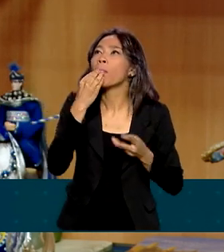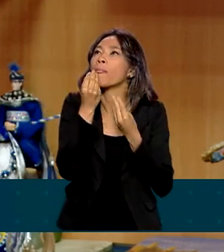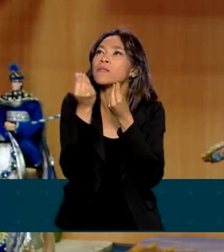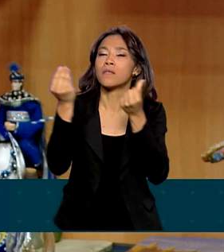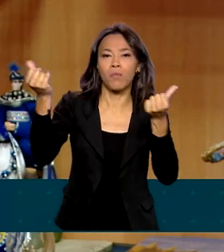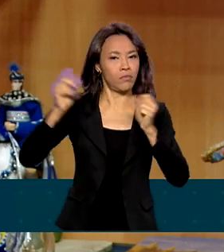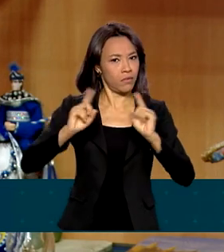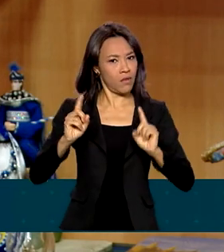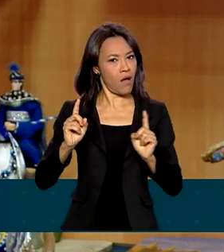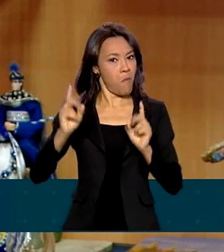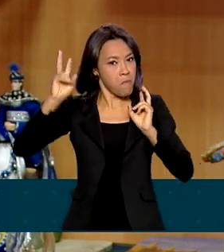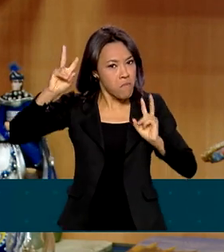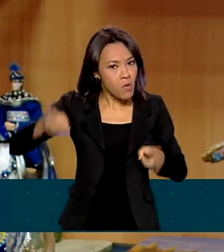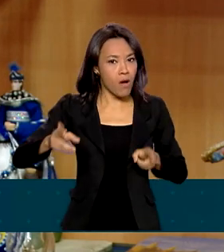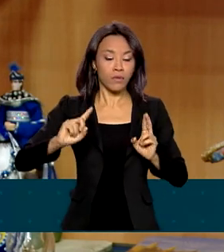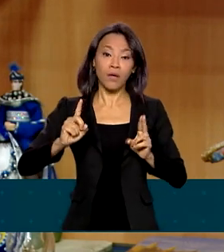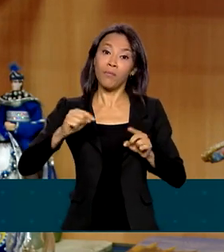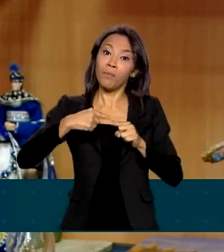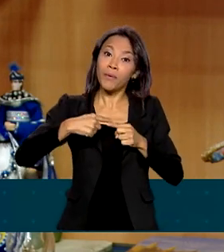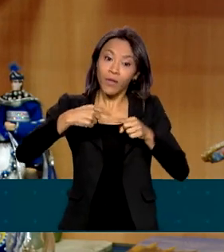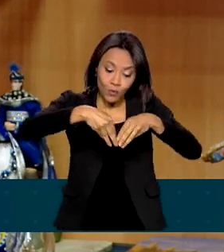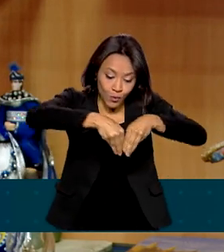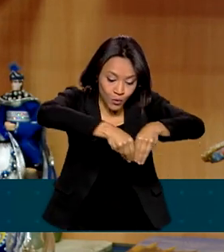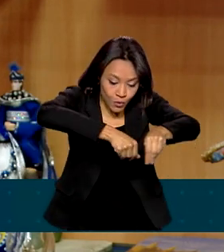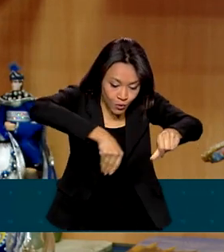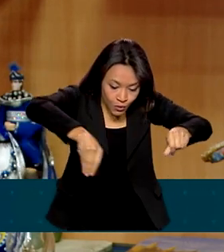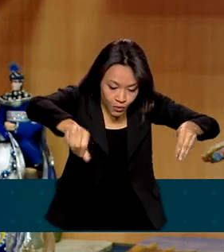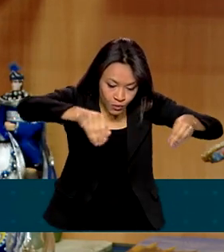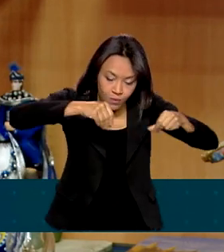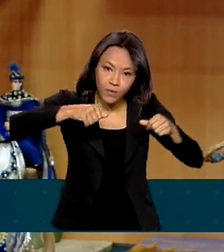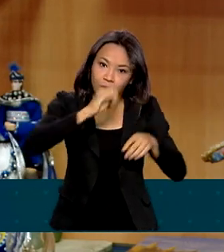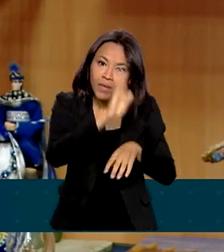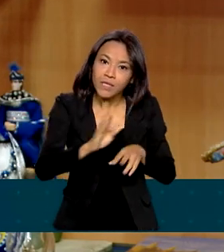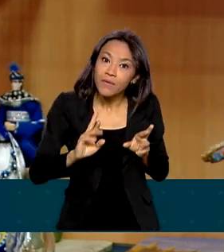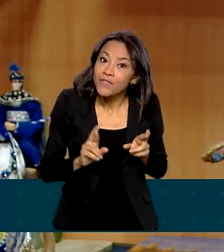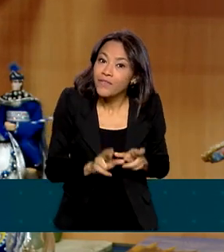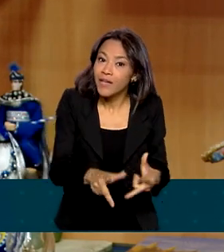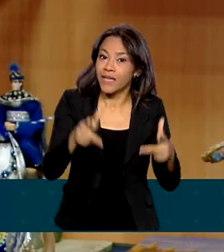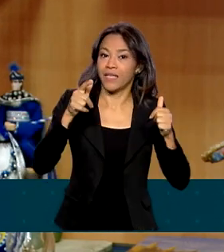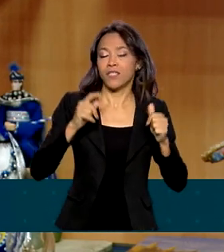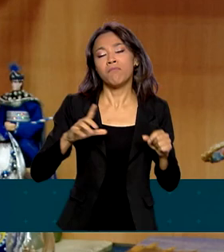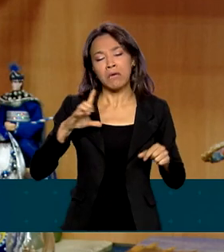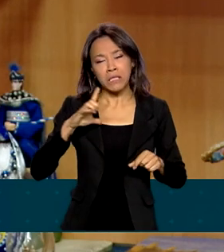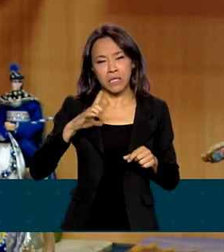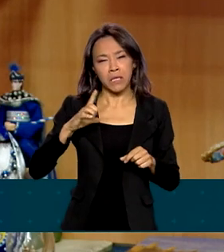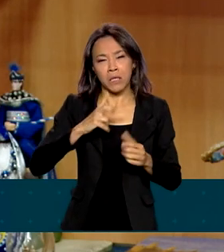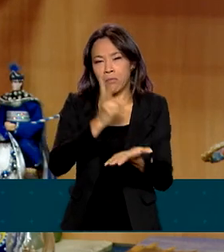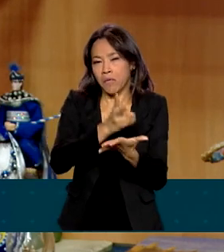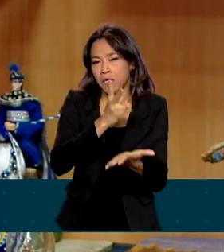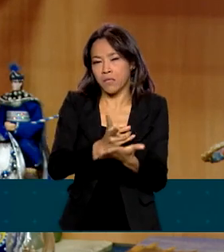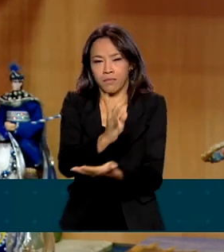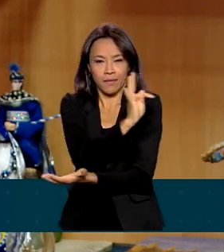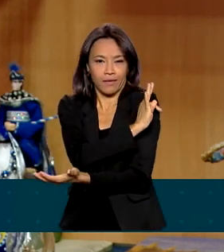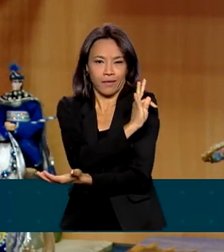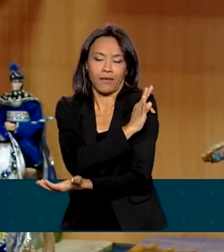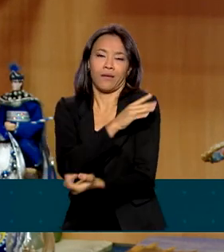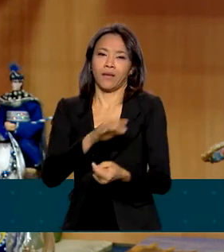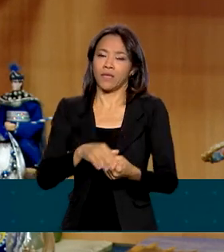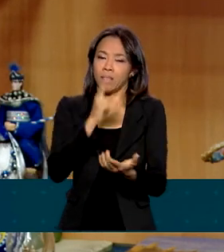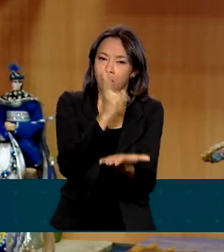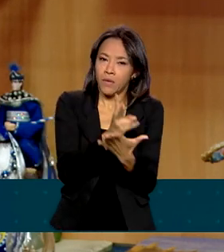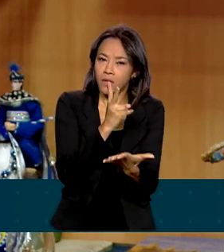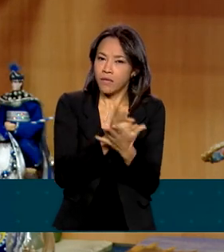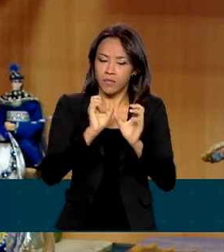o nosso solo é diferente do solo da Burgonha. Mas o nosso vinho é feito com a mesma tecnicidade, com o mesmo esmero, com o mesmo